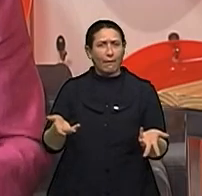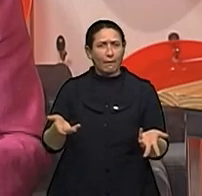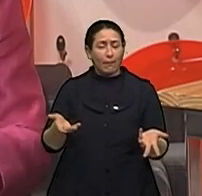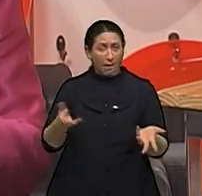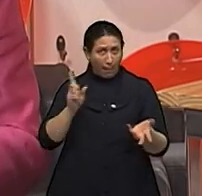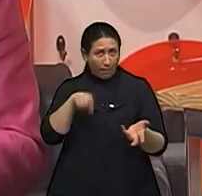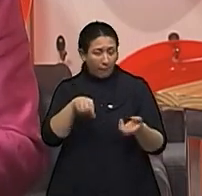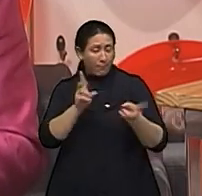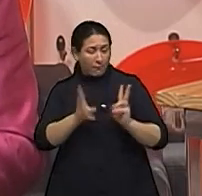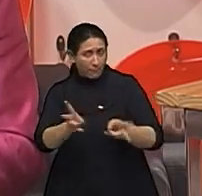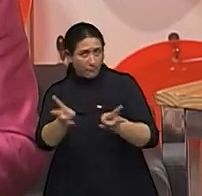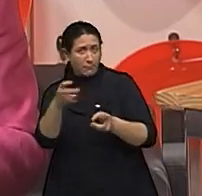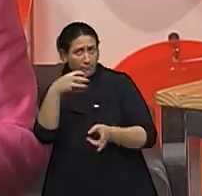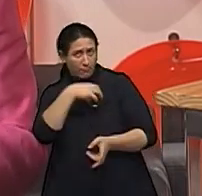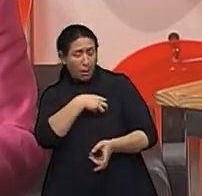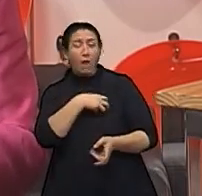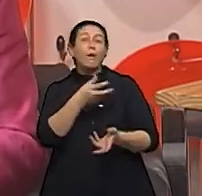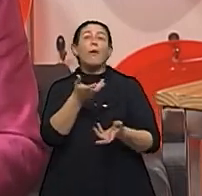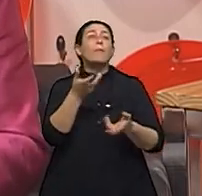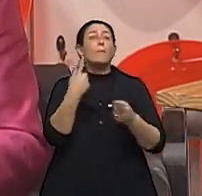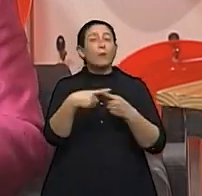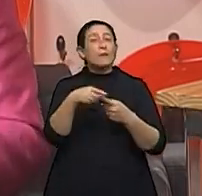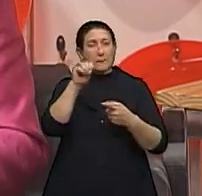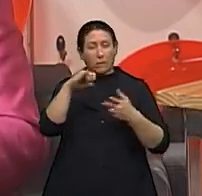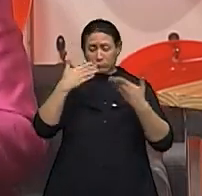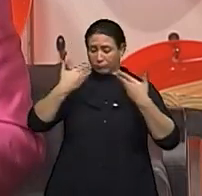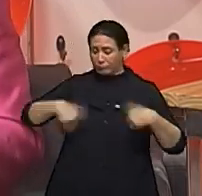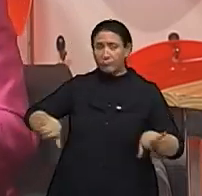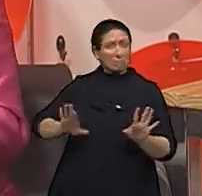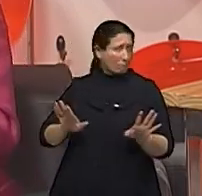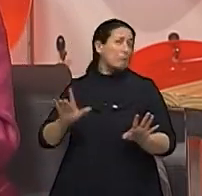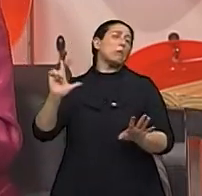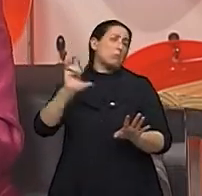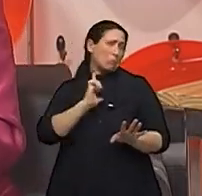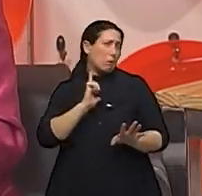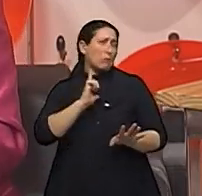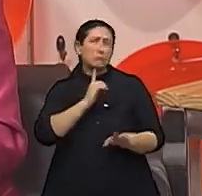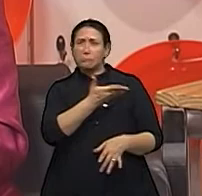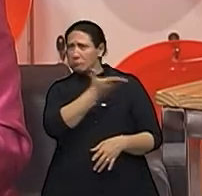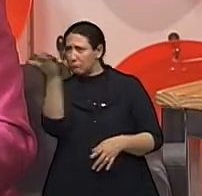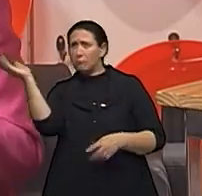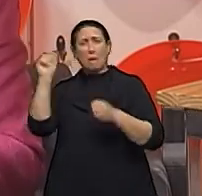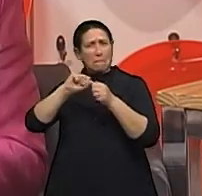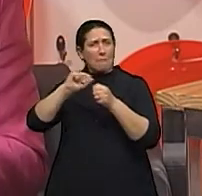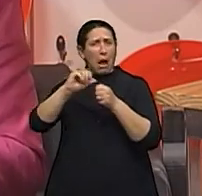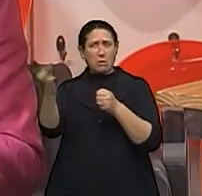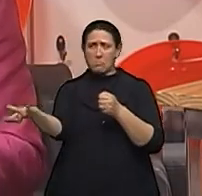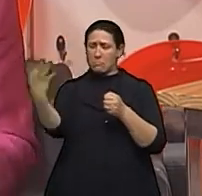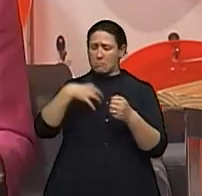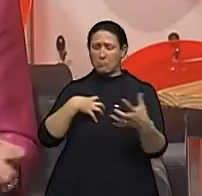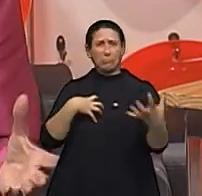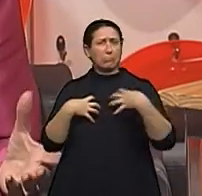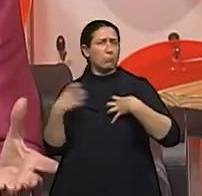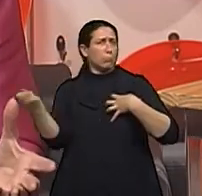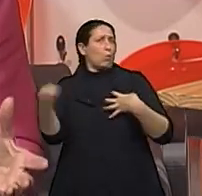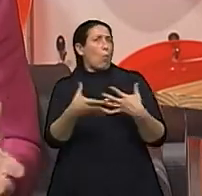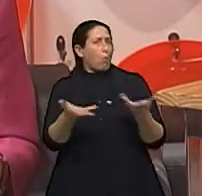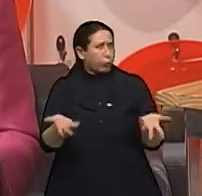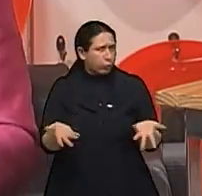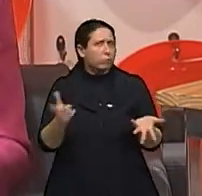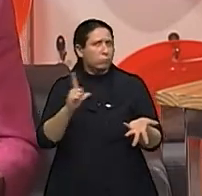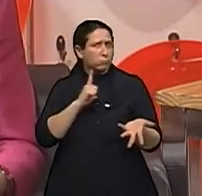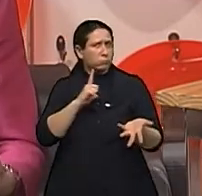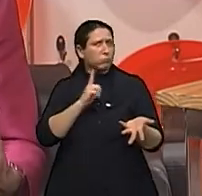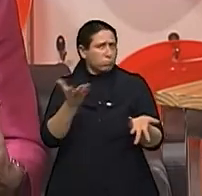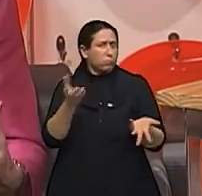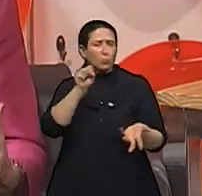E no caso de perder a mama, hoje em dia existe a reconstrução mamária imediata, até assegurada por